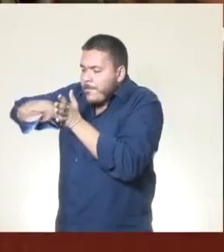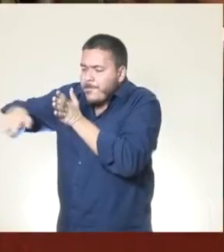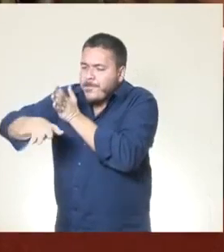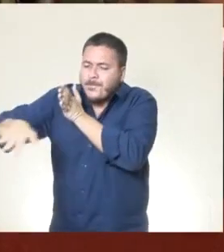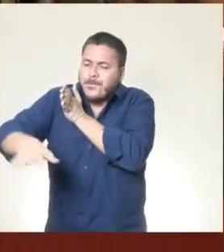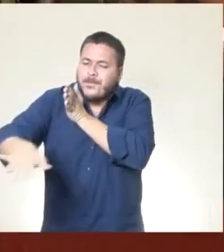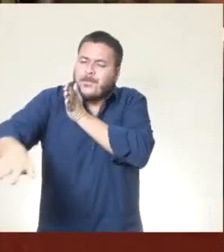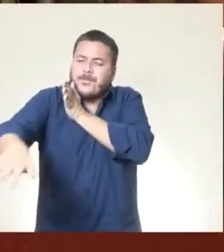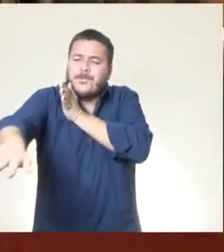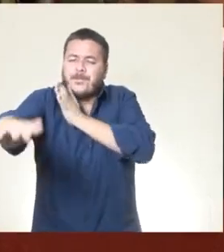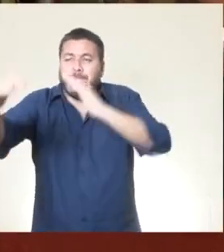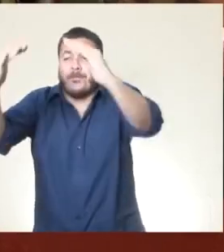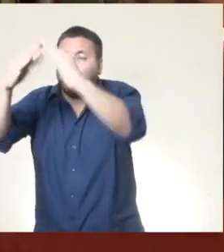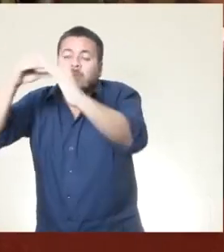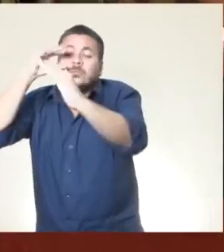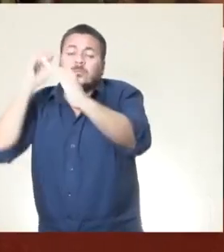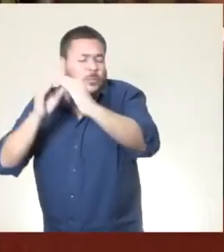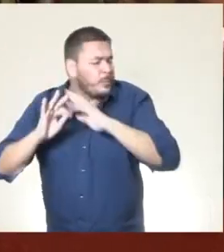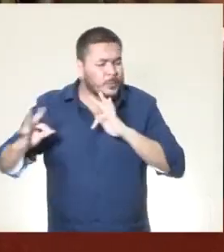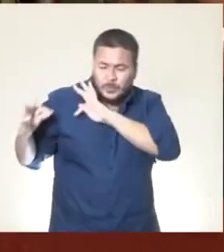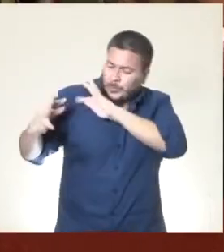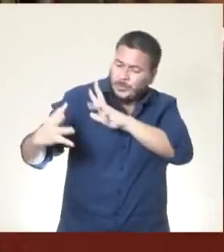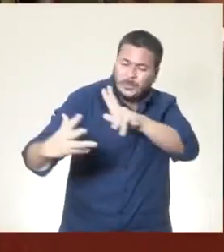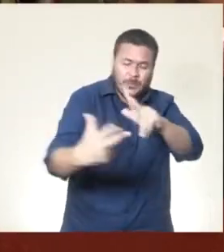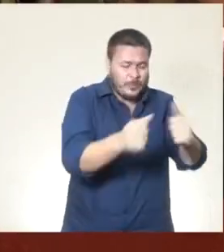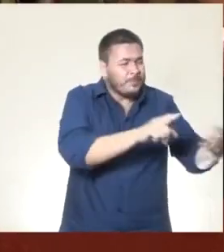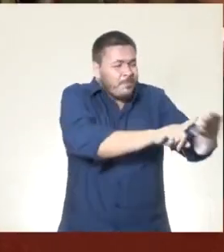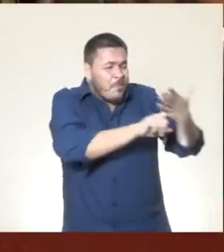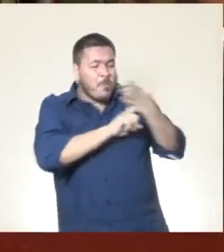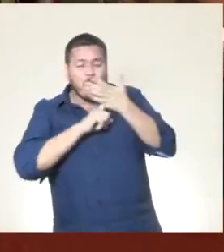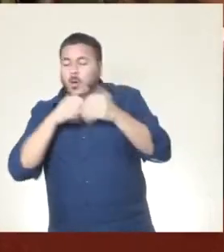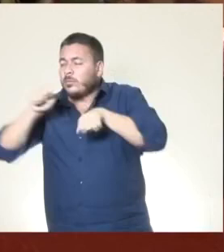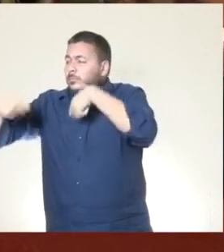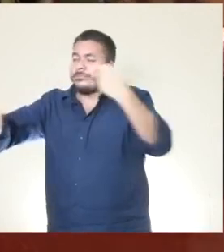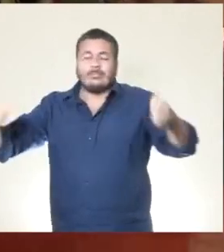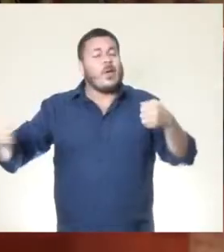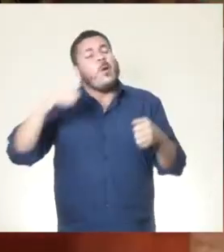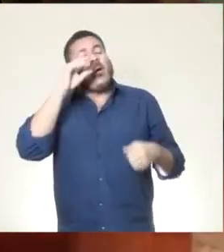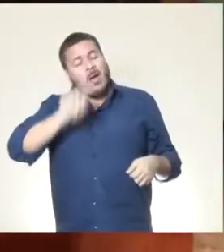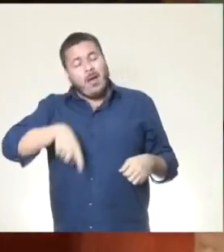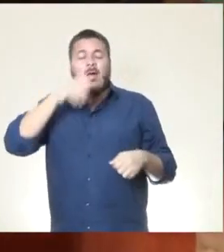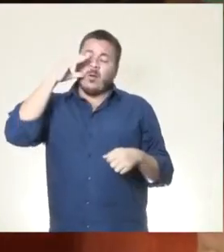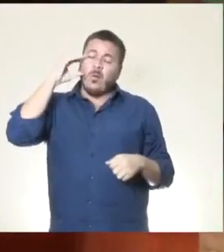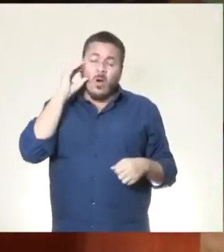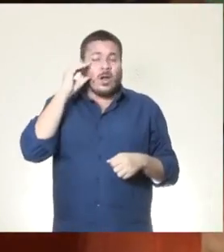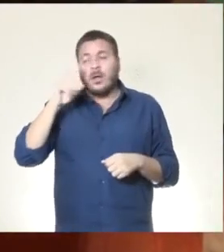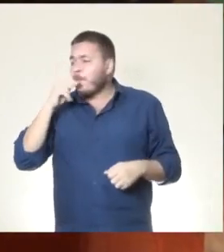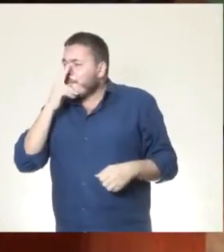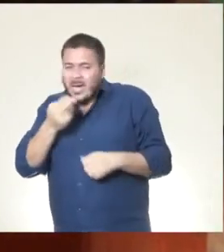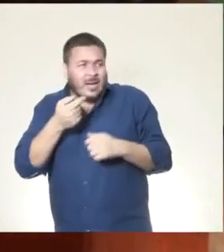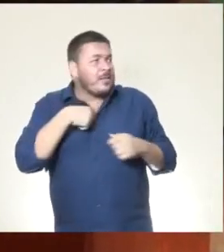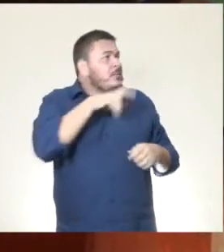da igreja do Rosário em encanamento de pedra, tudo isso nos traz Cora Coralina em cada detalhe.